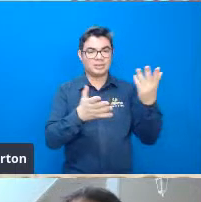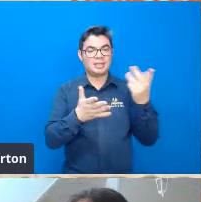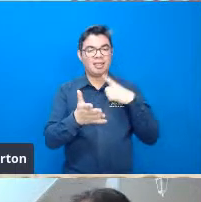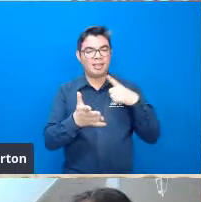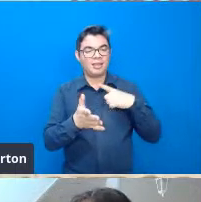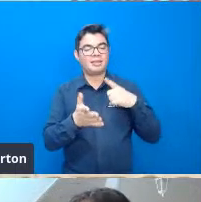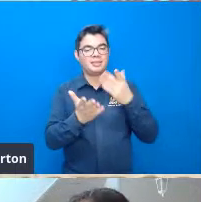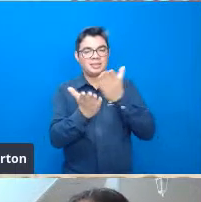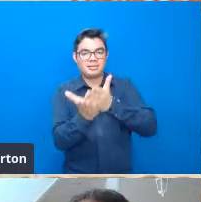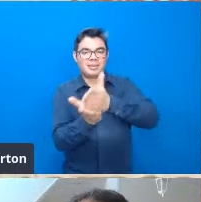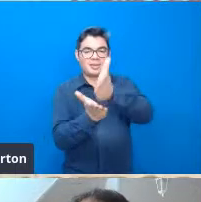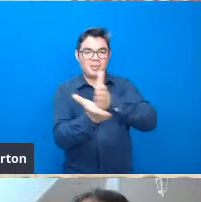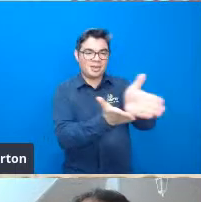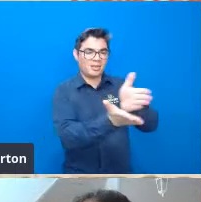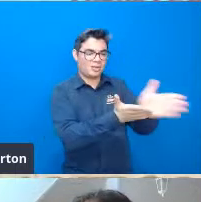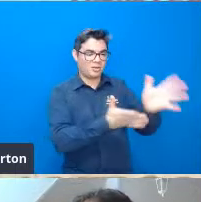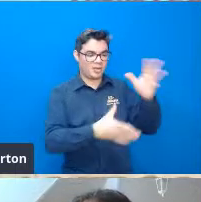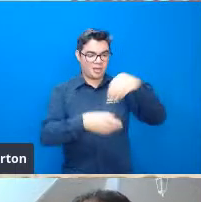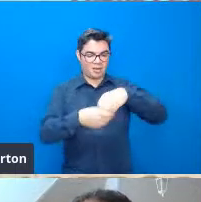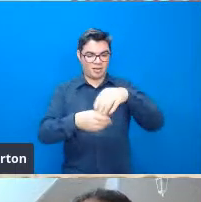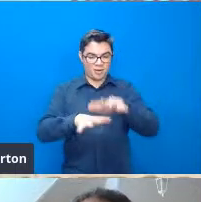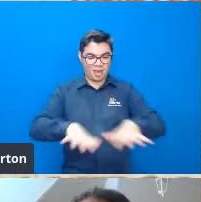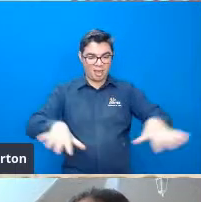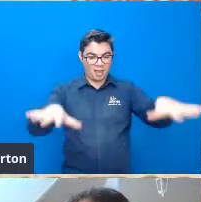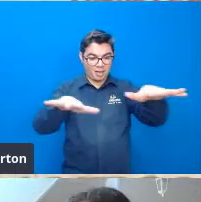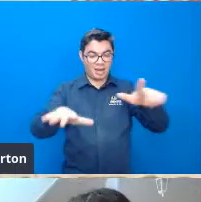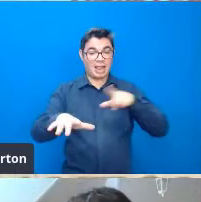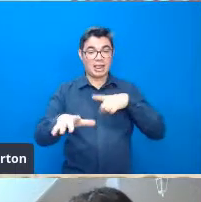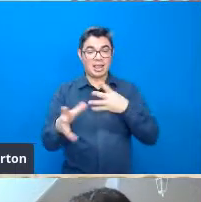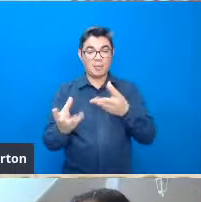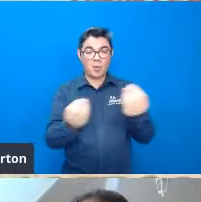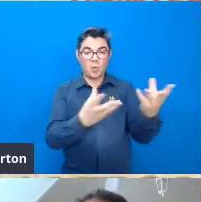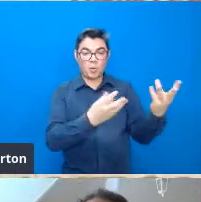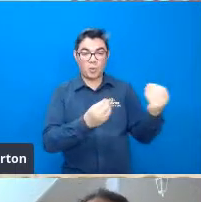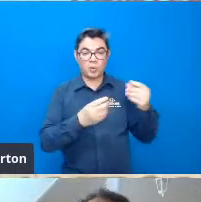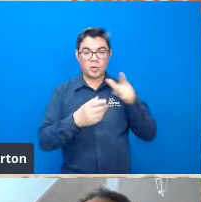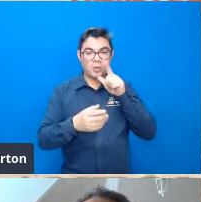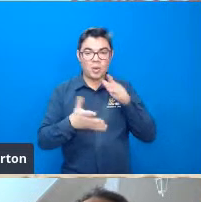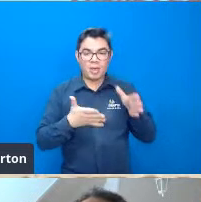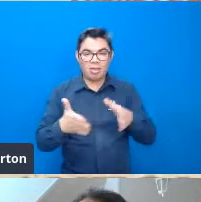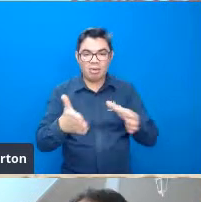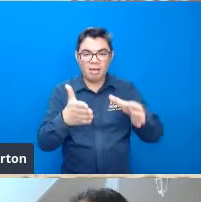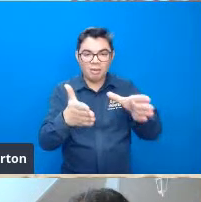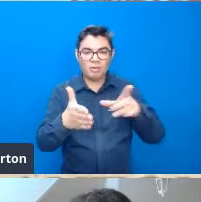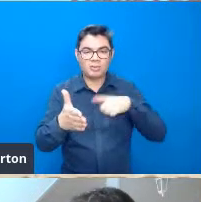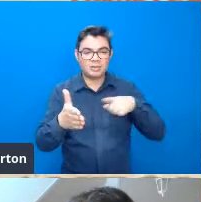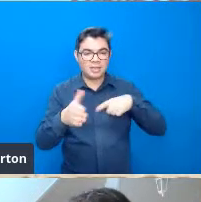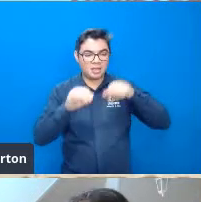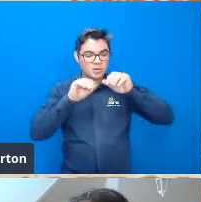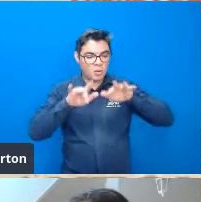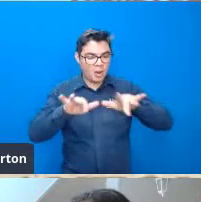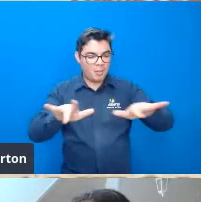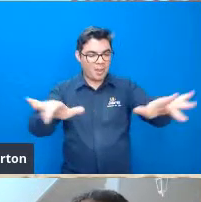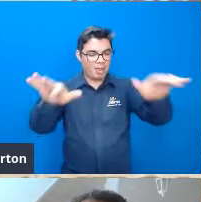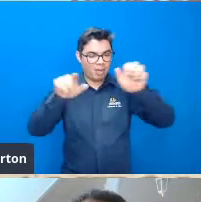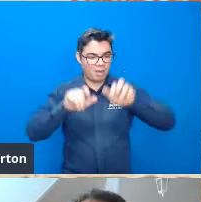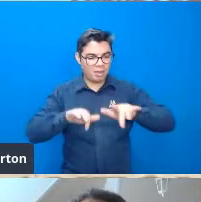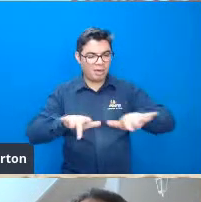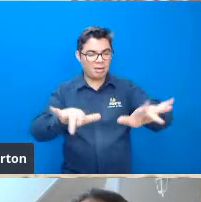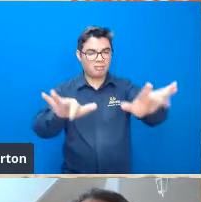dentro de uma área quer dizer que é uma bacia que tem muitos rios que tem elevado escoamento superficial